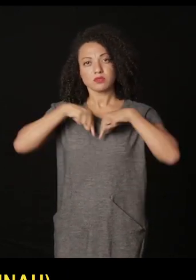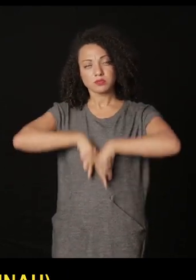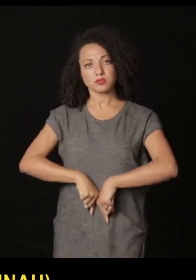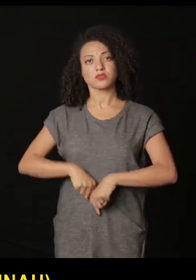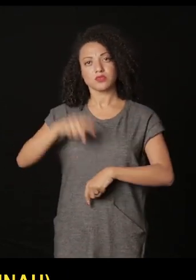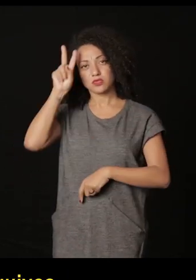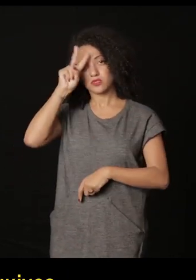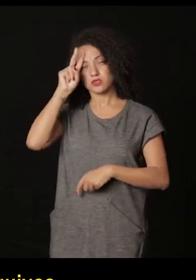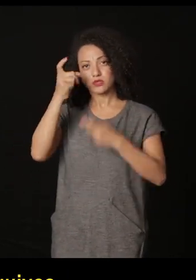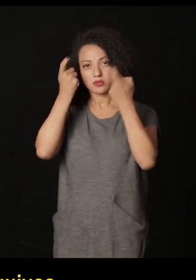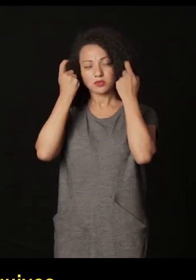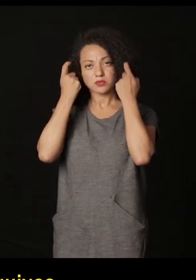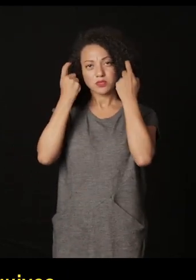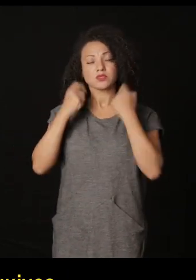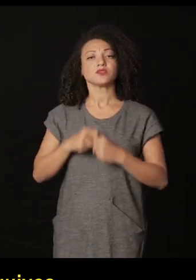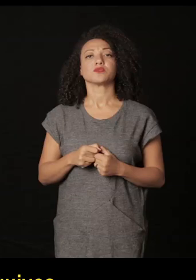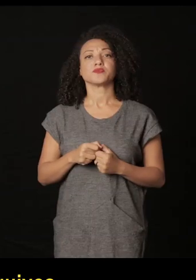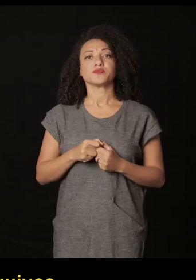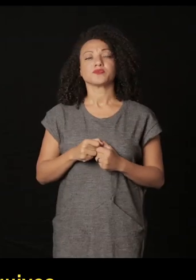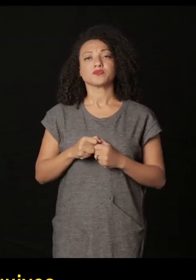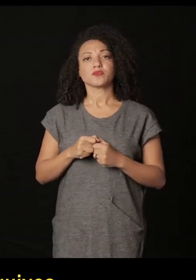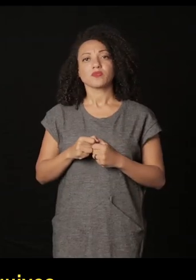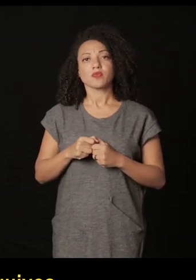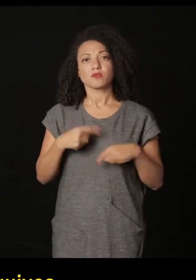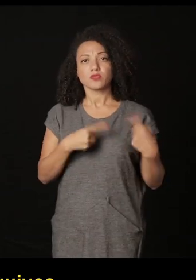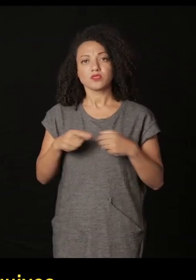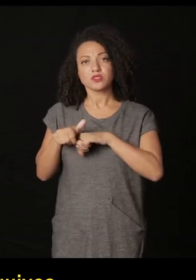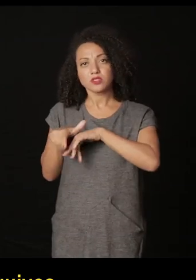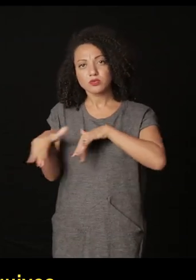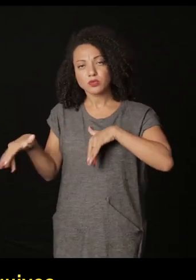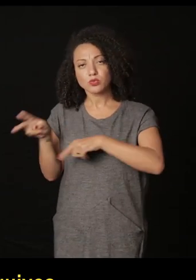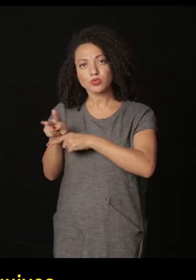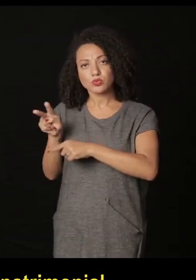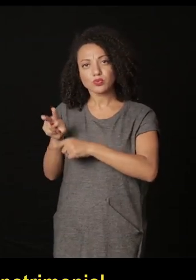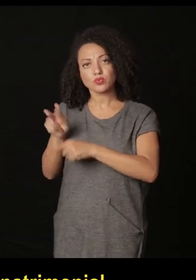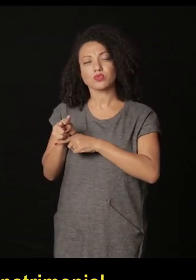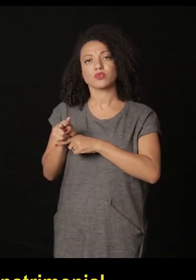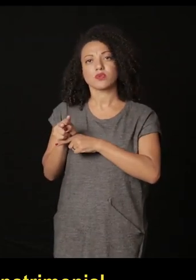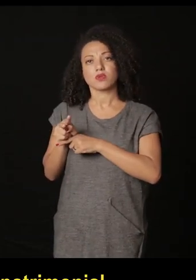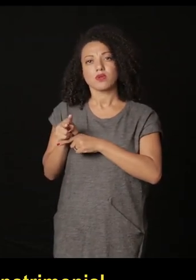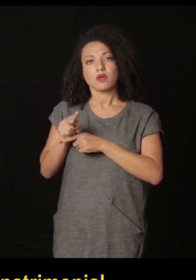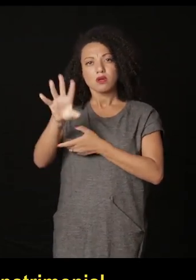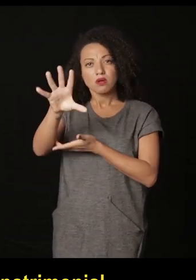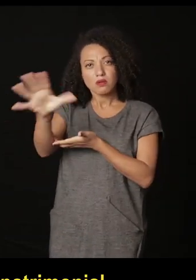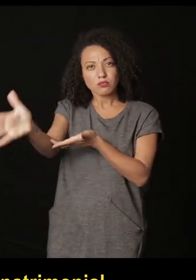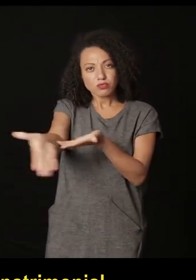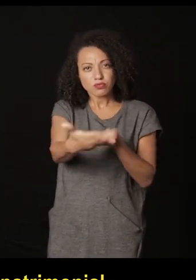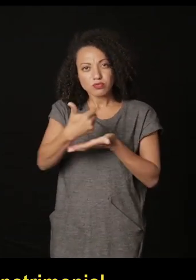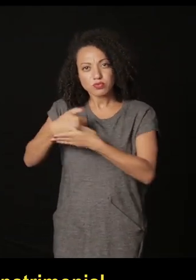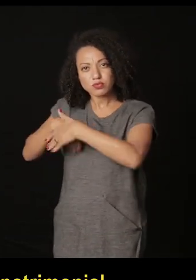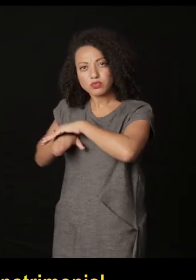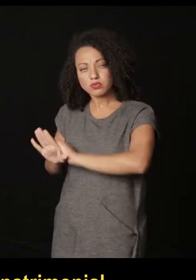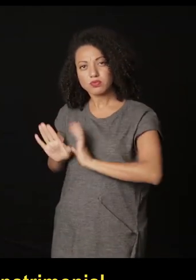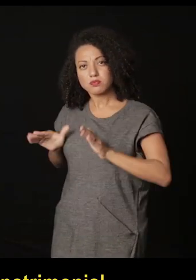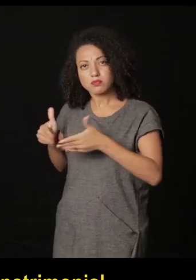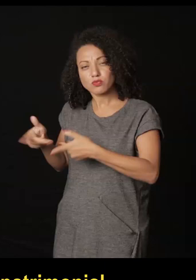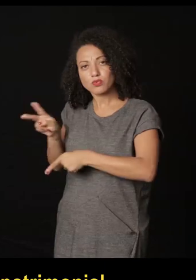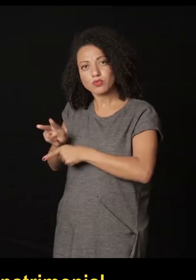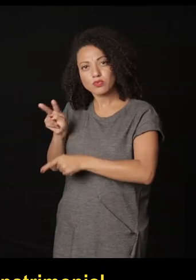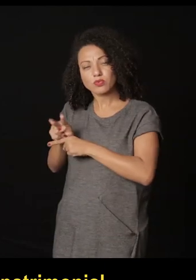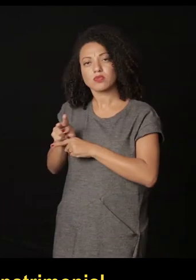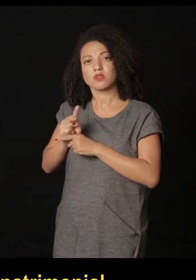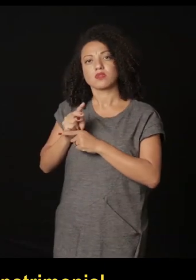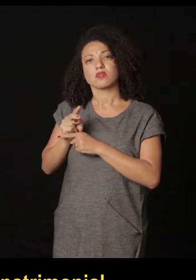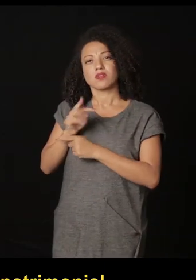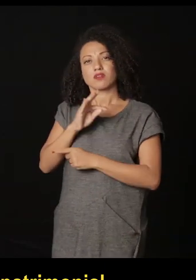INA, de México, dictando as políticas de arquivo para o resguardo, conservación, catalogación e difusión do acervo patrimonial